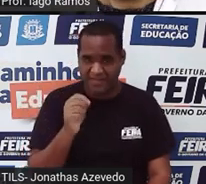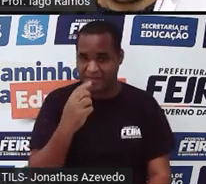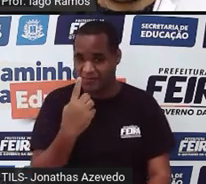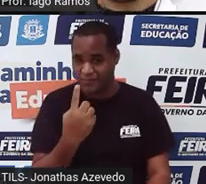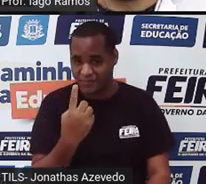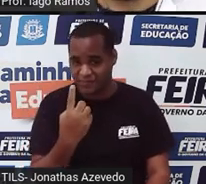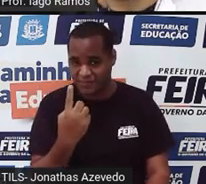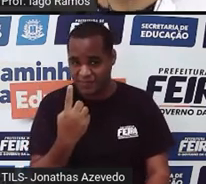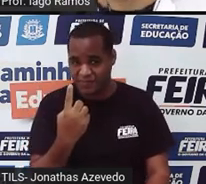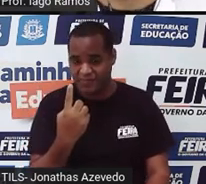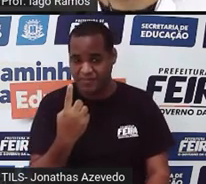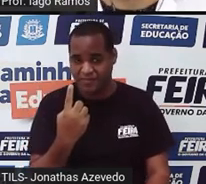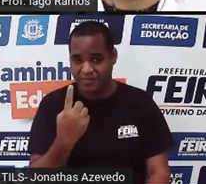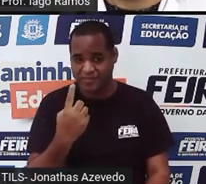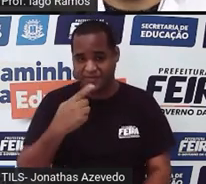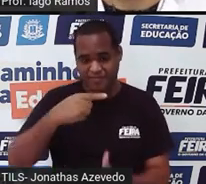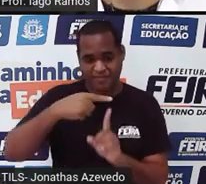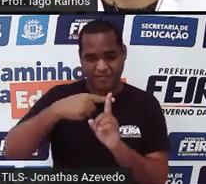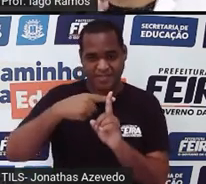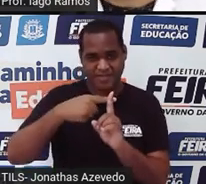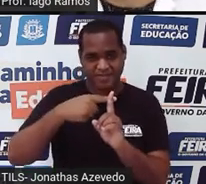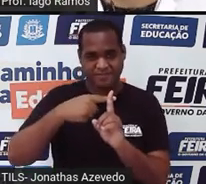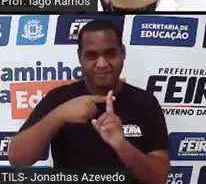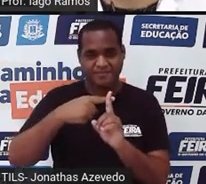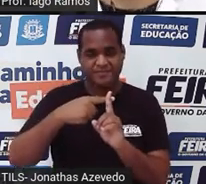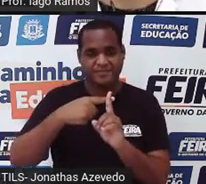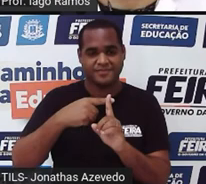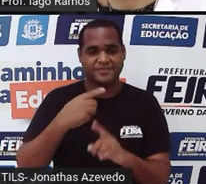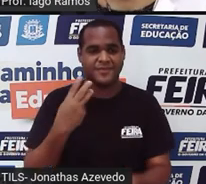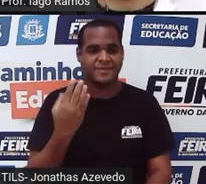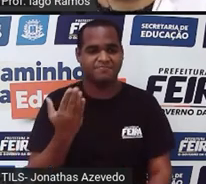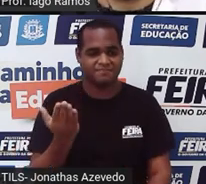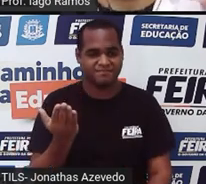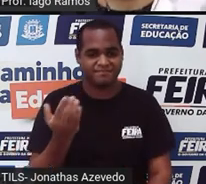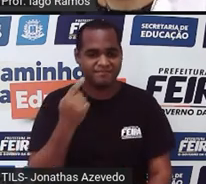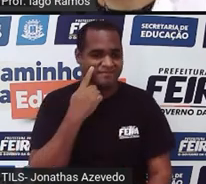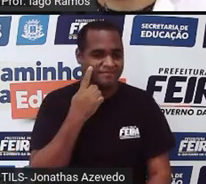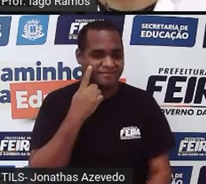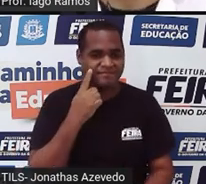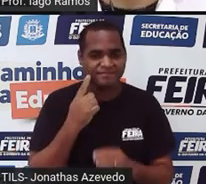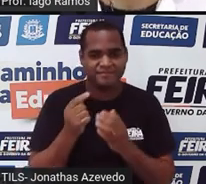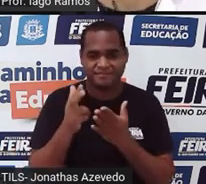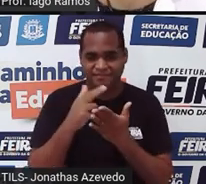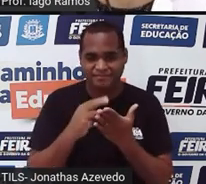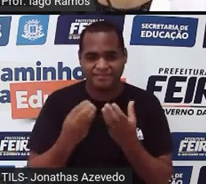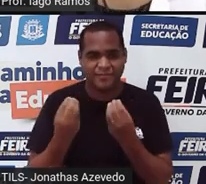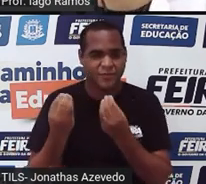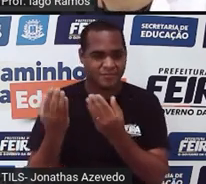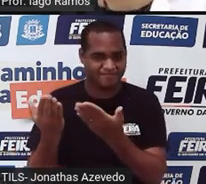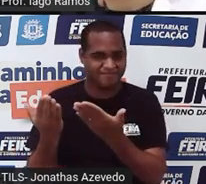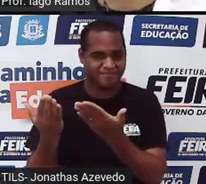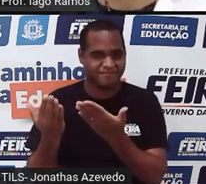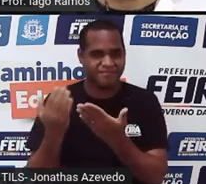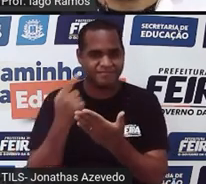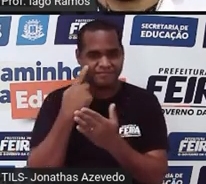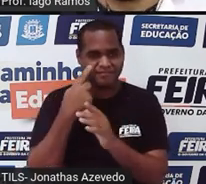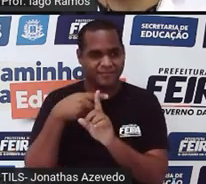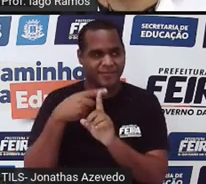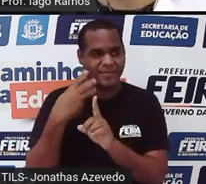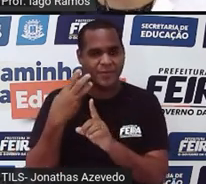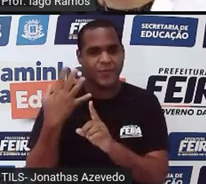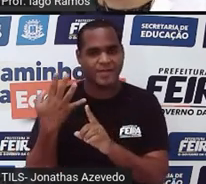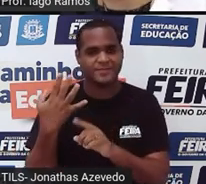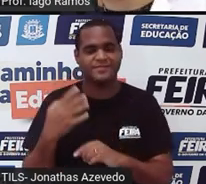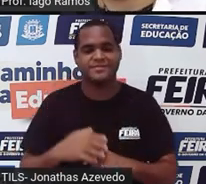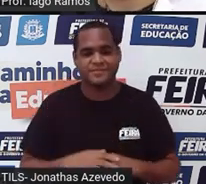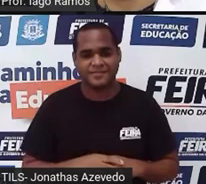1, e somei com o segundo, que são três bolinhas. O número 1 mais 3 dá 4. Depois,